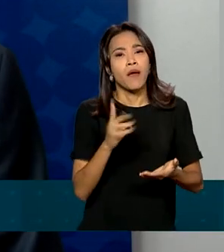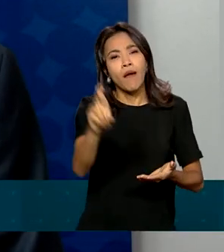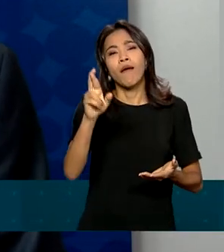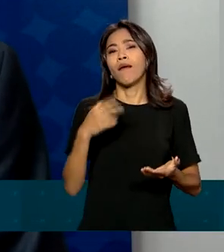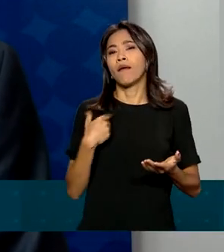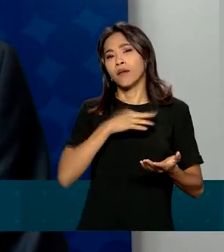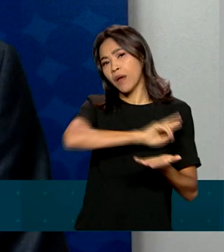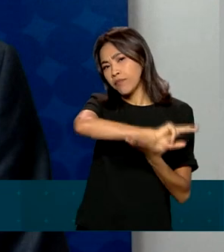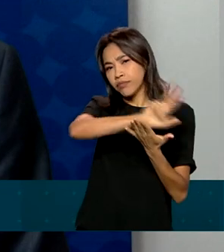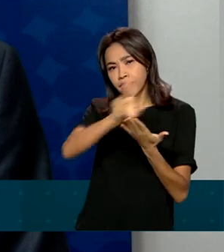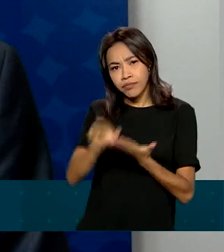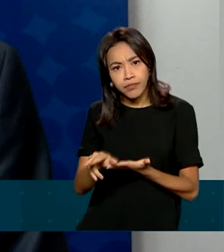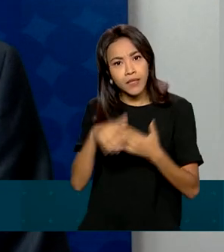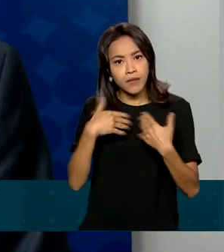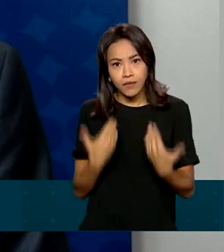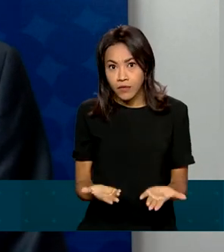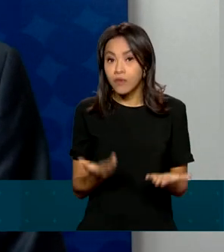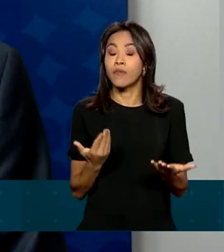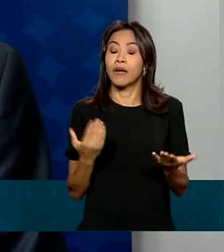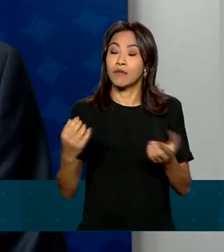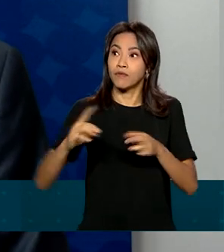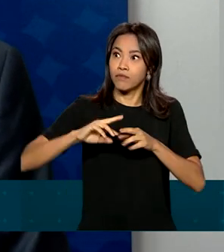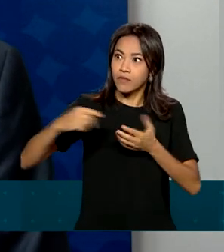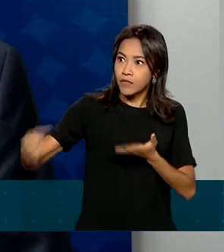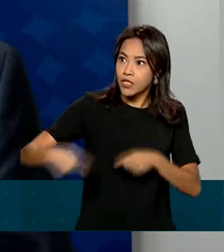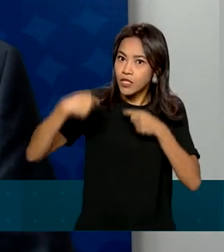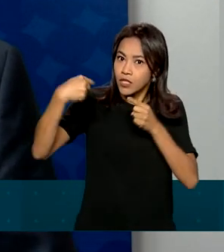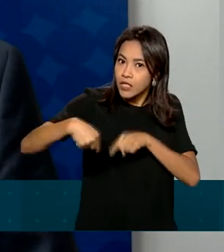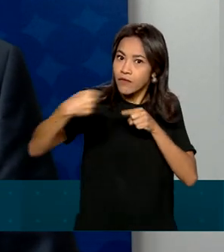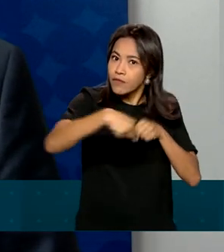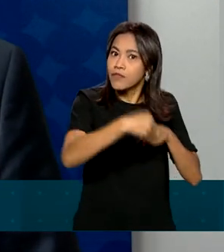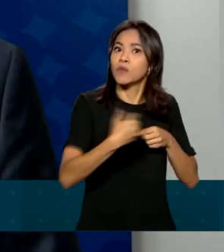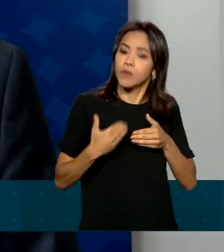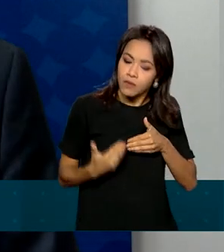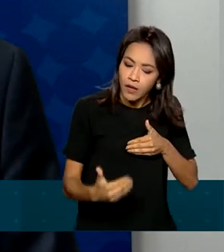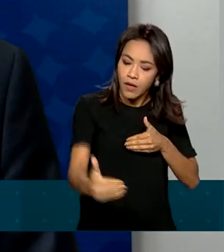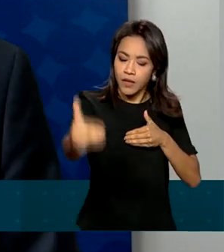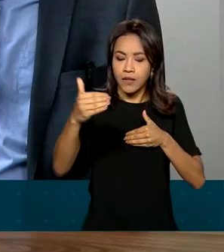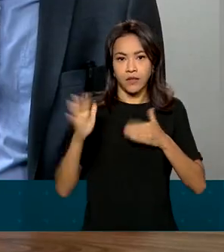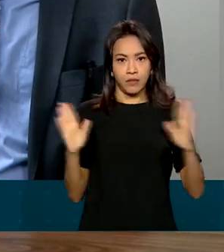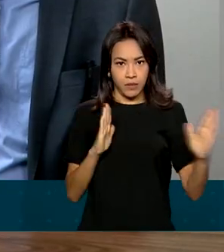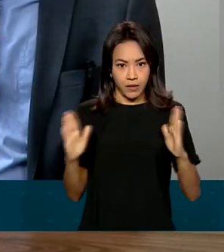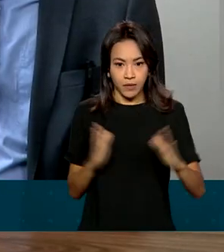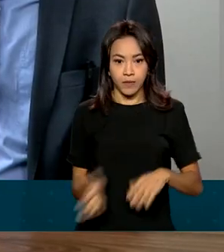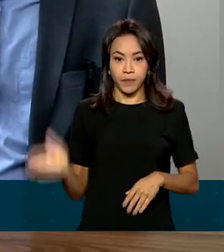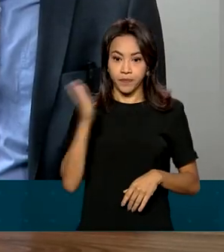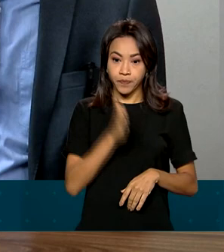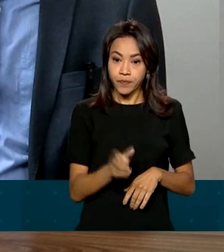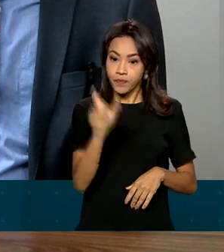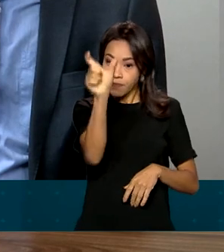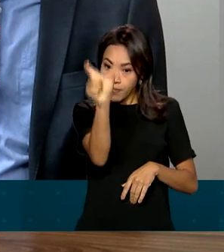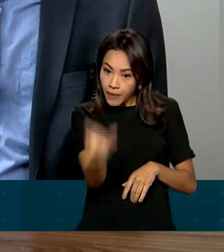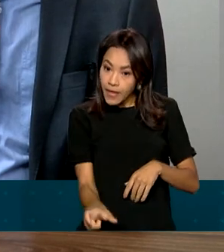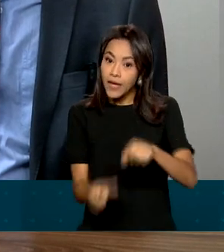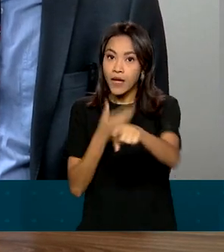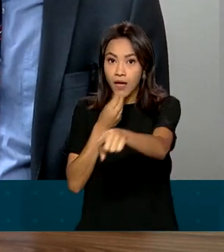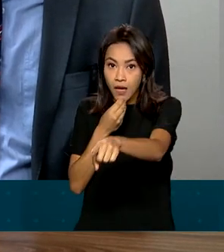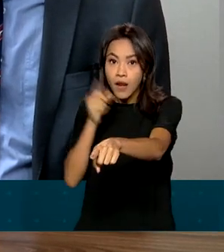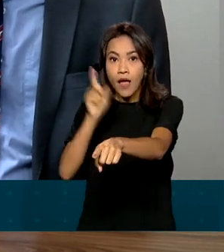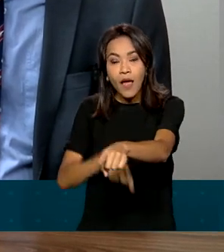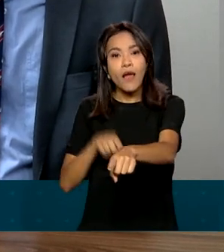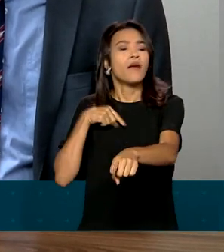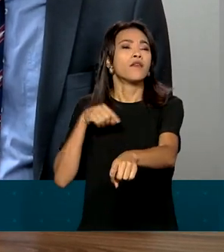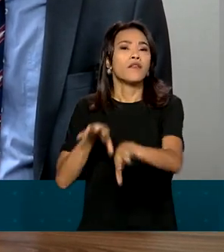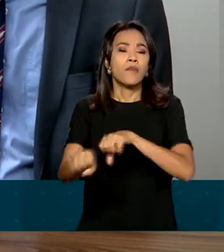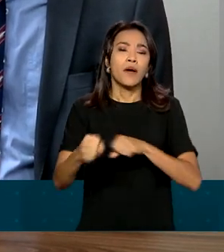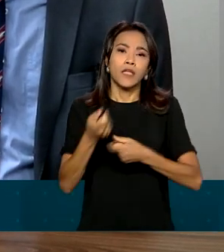escolas, enfim, são diversos os desafios que vão ser enfrentados durante essa gestão. Baigorre é economista e servidor